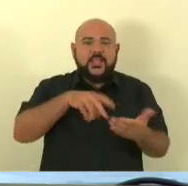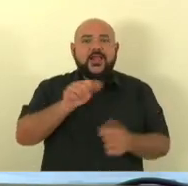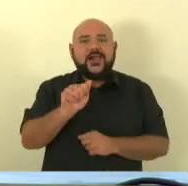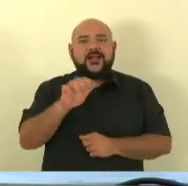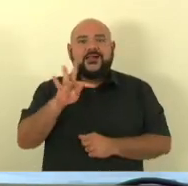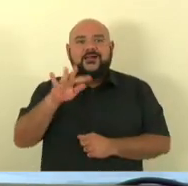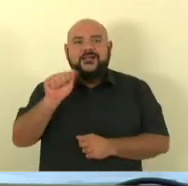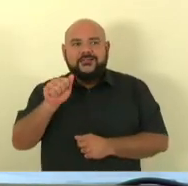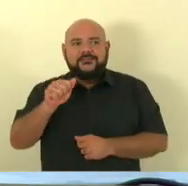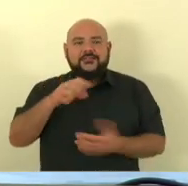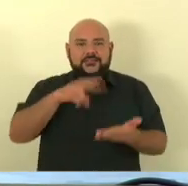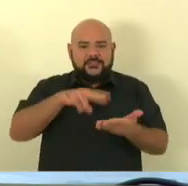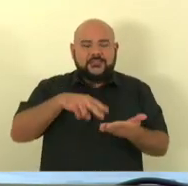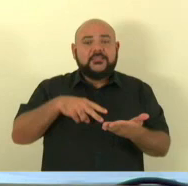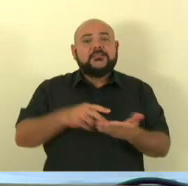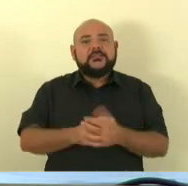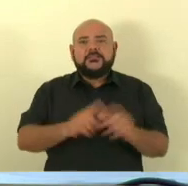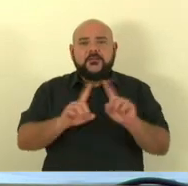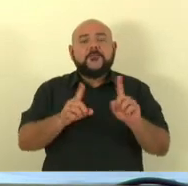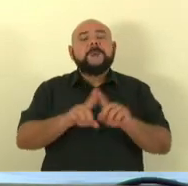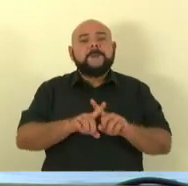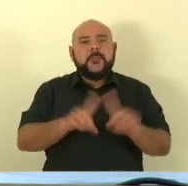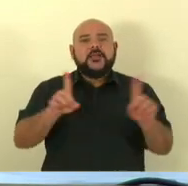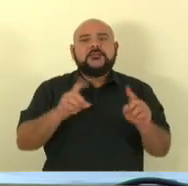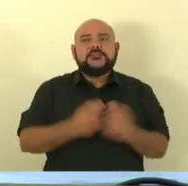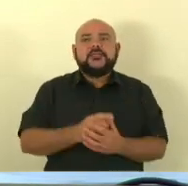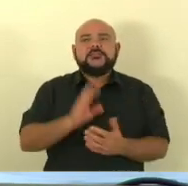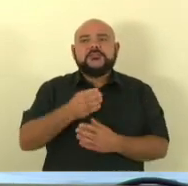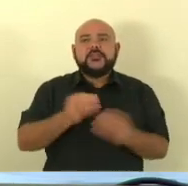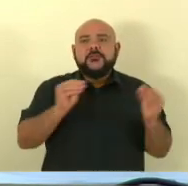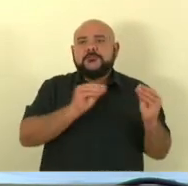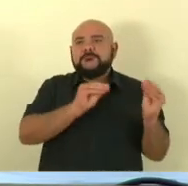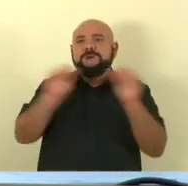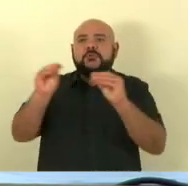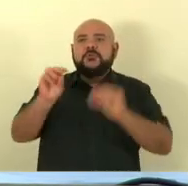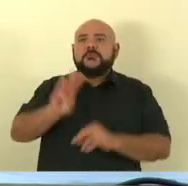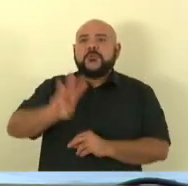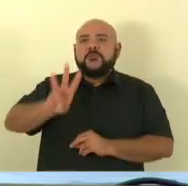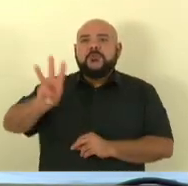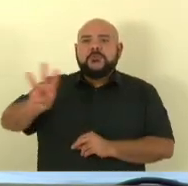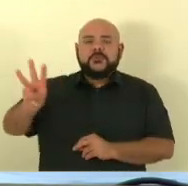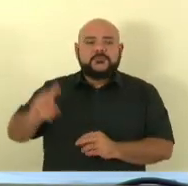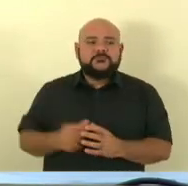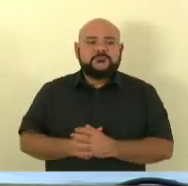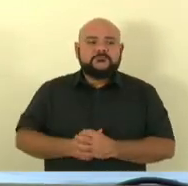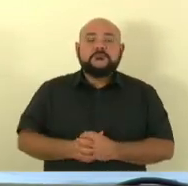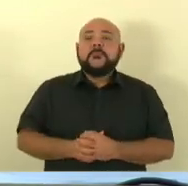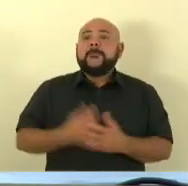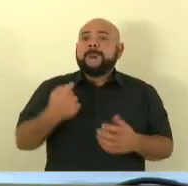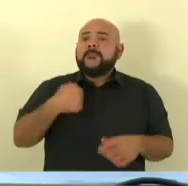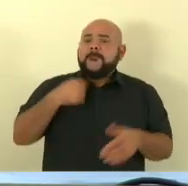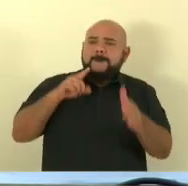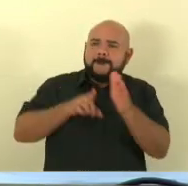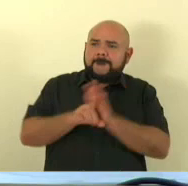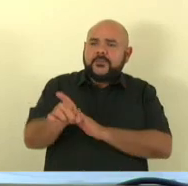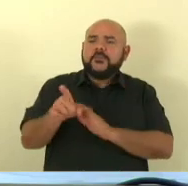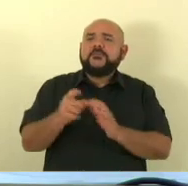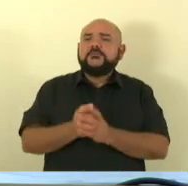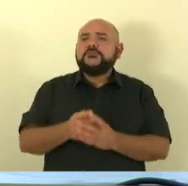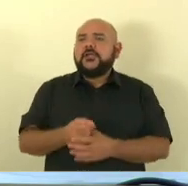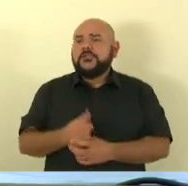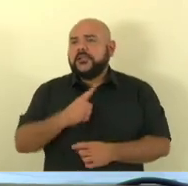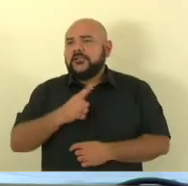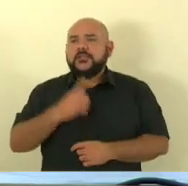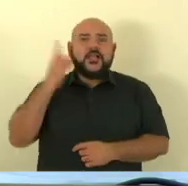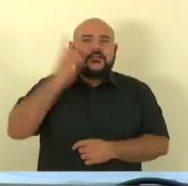anteriores, mas declara aprovada conforme foi disponibilizada no site da Assembleia. Eu consulto se algum deputado ou